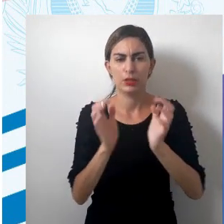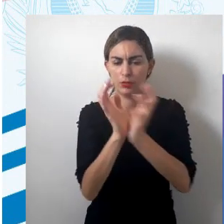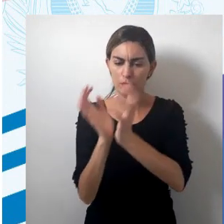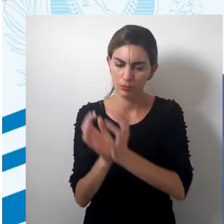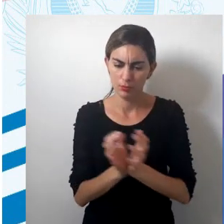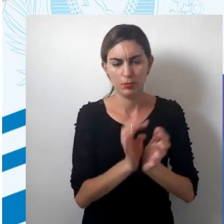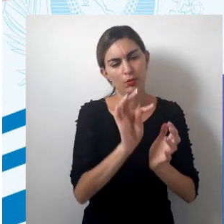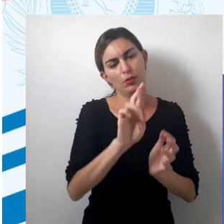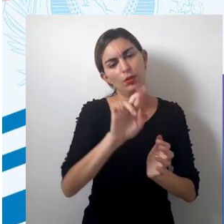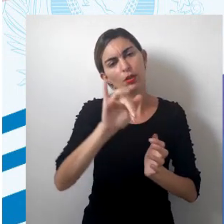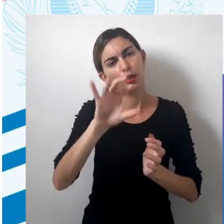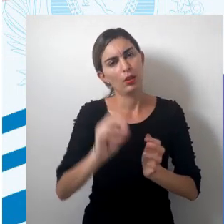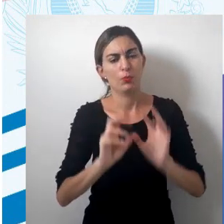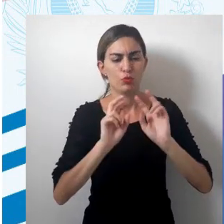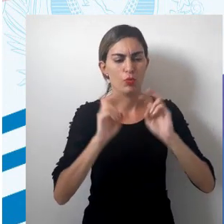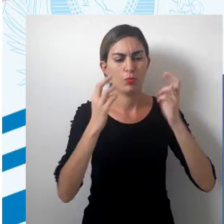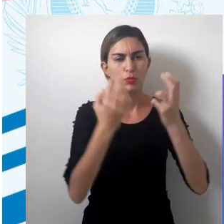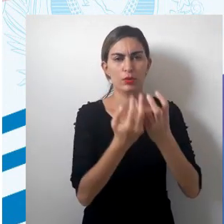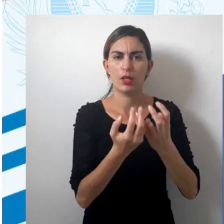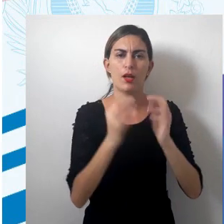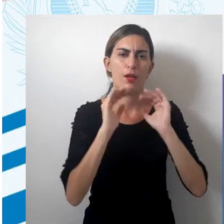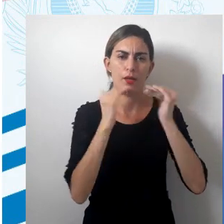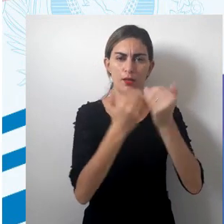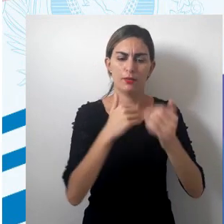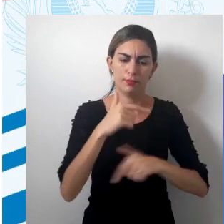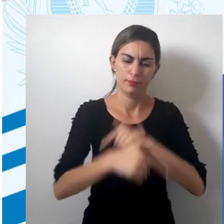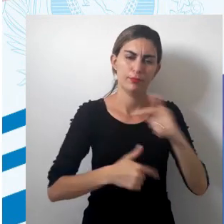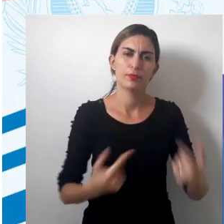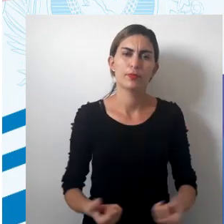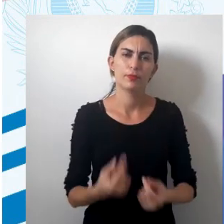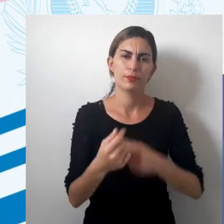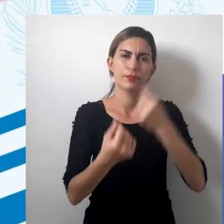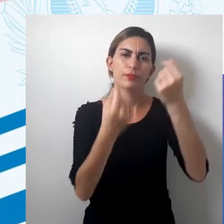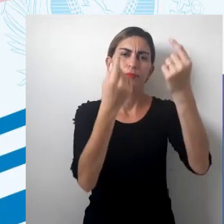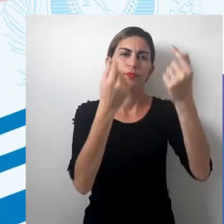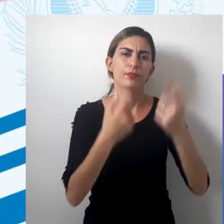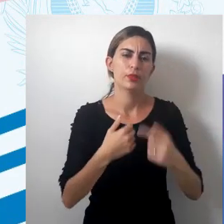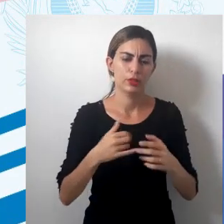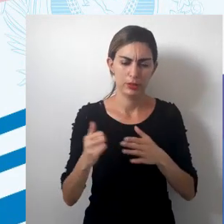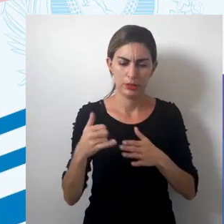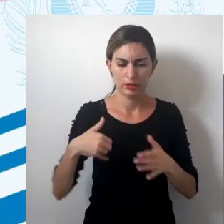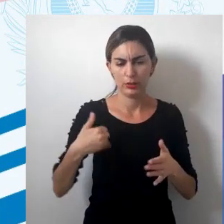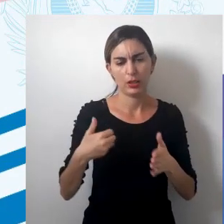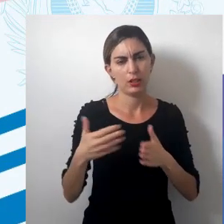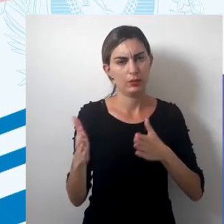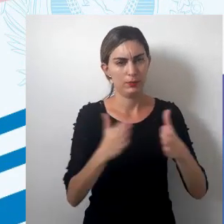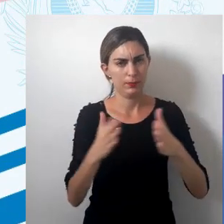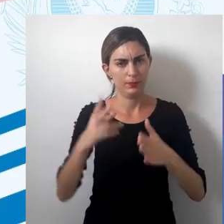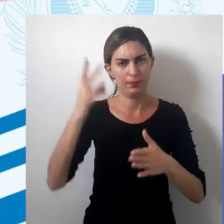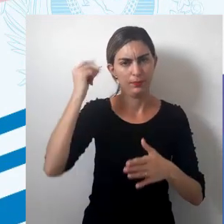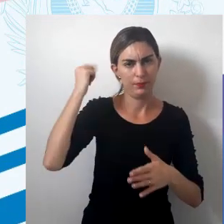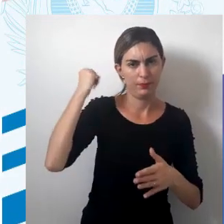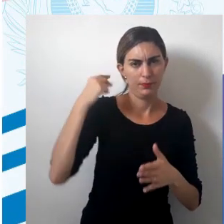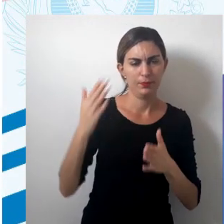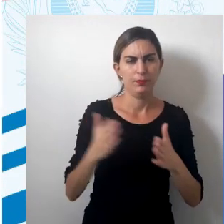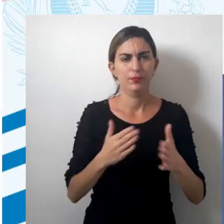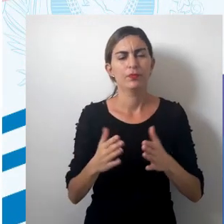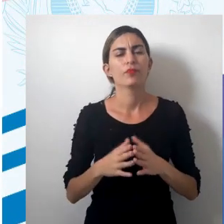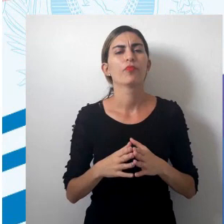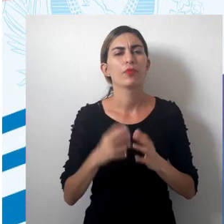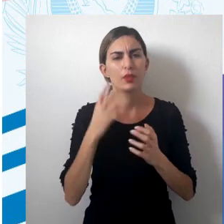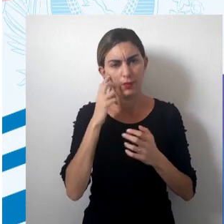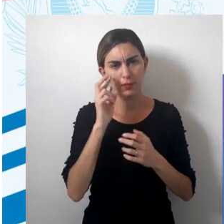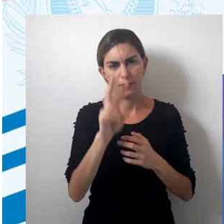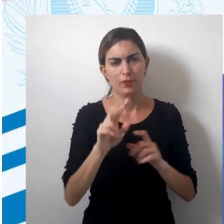tribos ou comunidades onde elas desenvolviam suas atividades econômicas. Durante a Idade Antiga, como vocês podem observar aí,